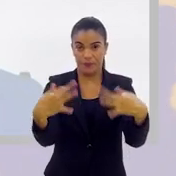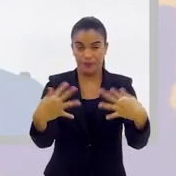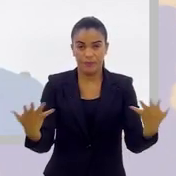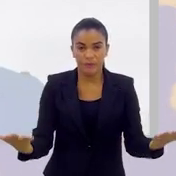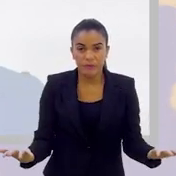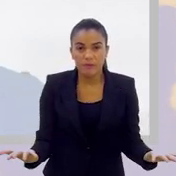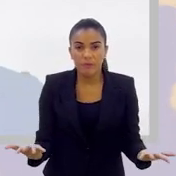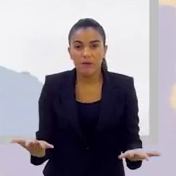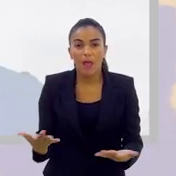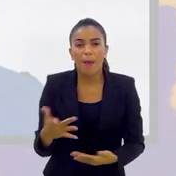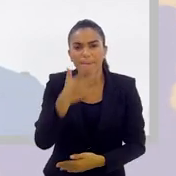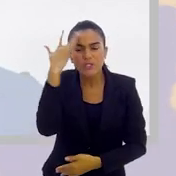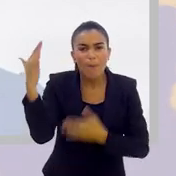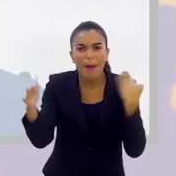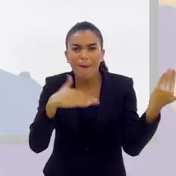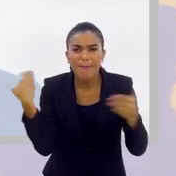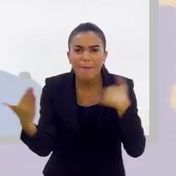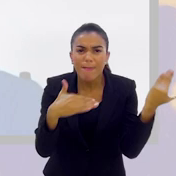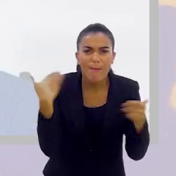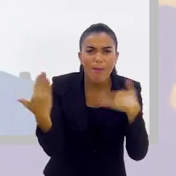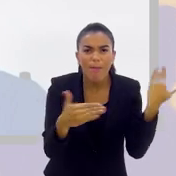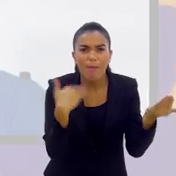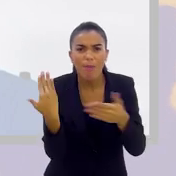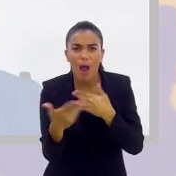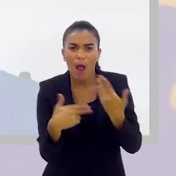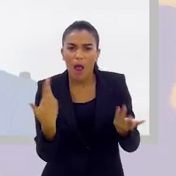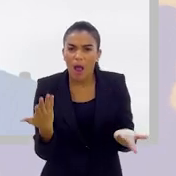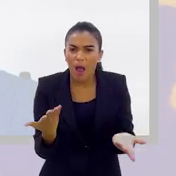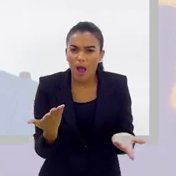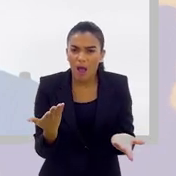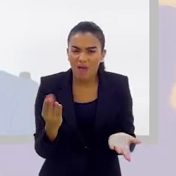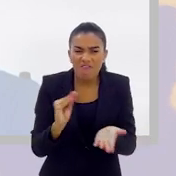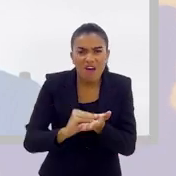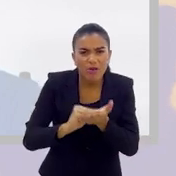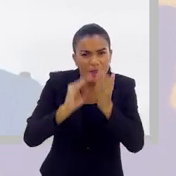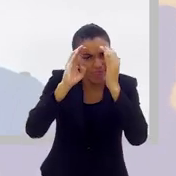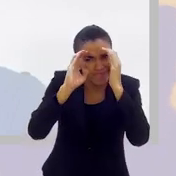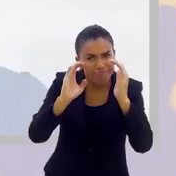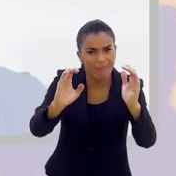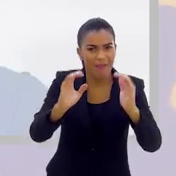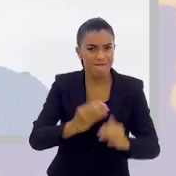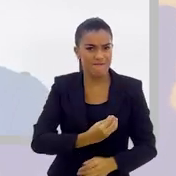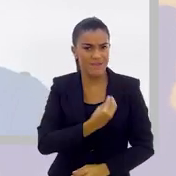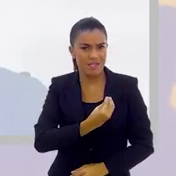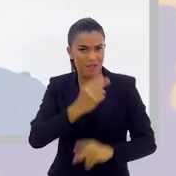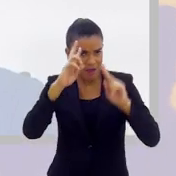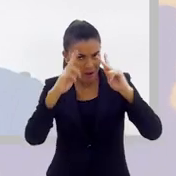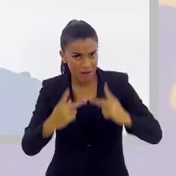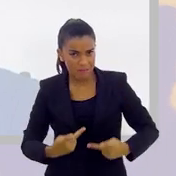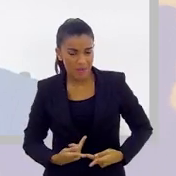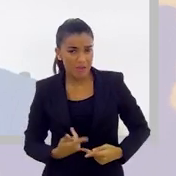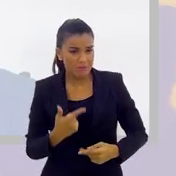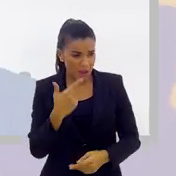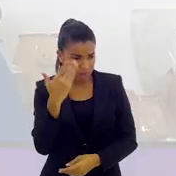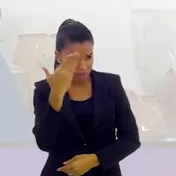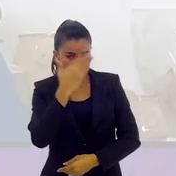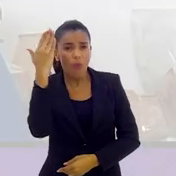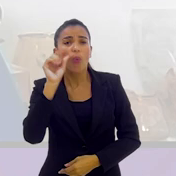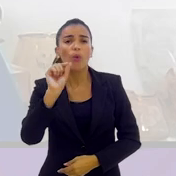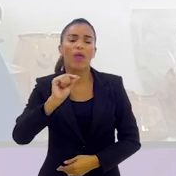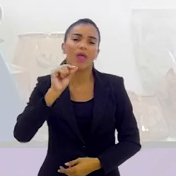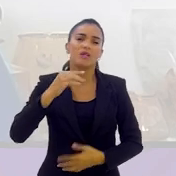diário. São mortes que acontecem, desrespeito com a vida, e a gente não vê a punição.